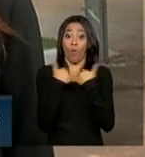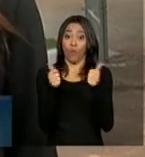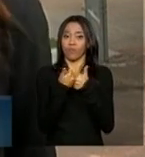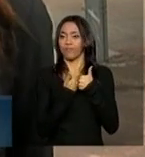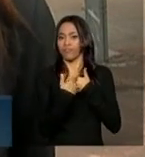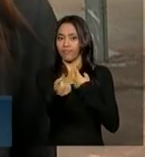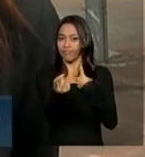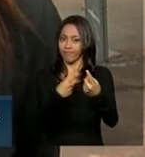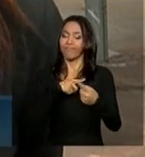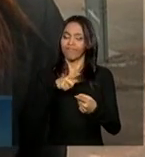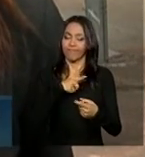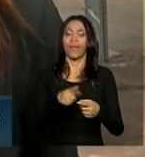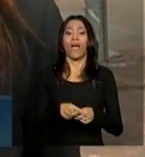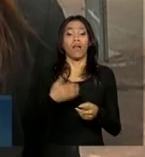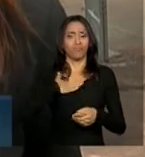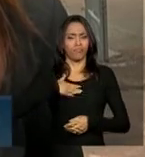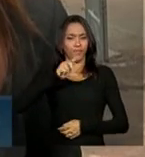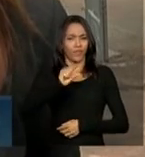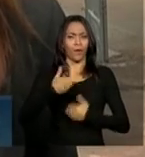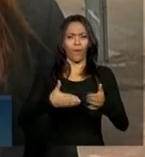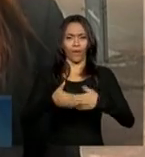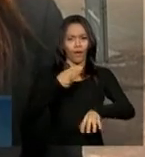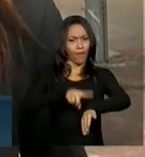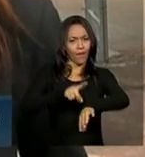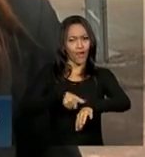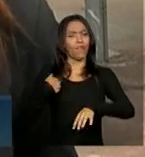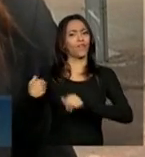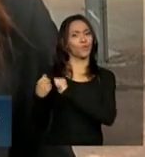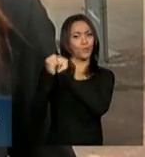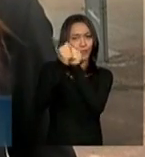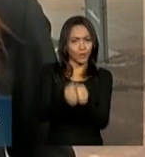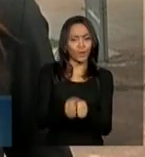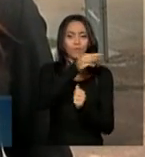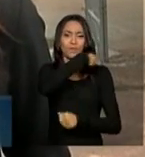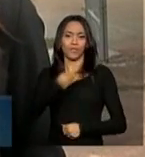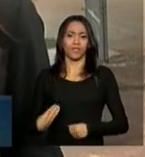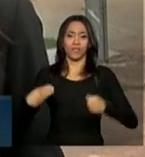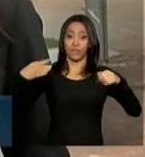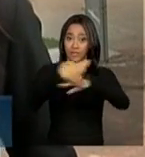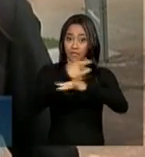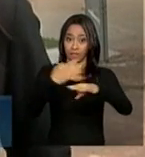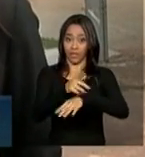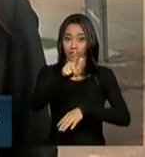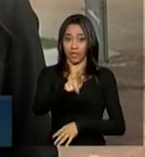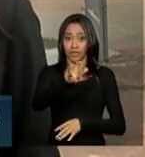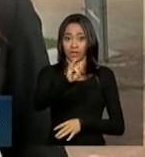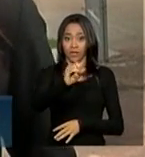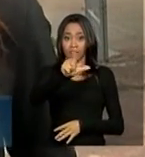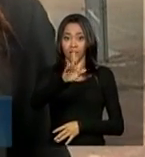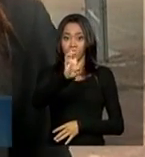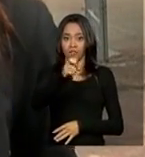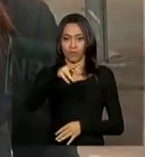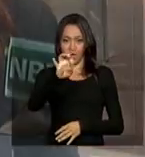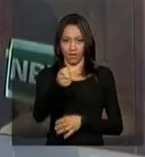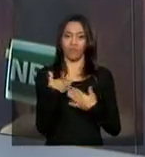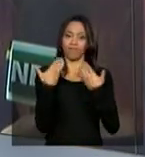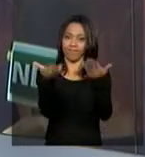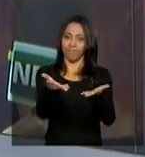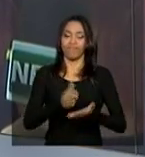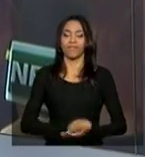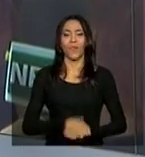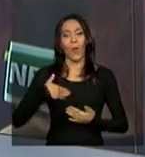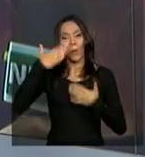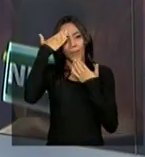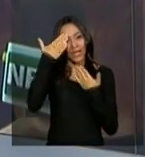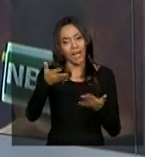público. A presidenta Dilma Rousseff deve chegar a qualquer momento e ela vem acompanhada pelo ministro da cidade, Gilberto Occhi. Carla. Muito obrigada